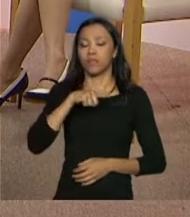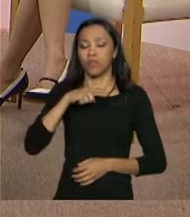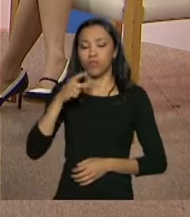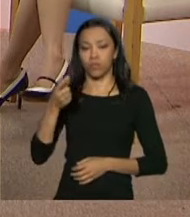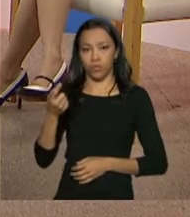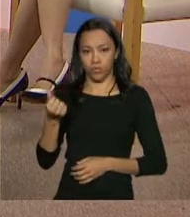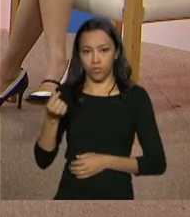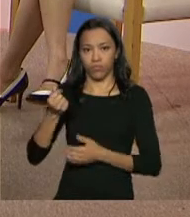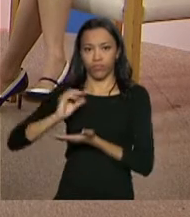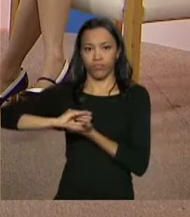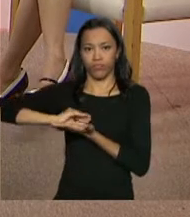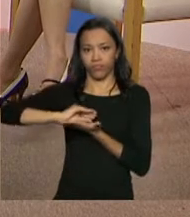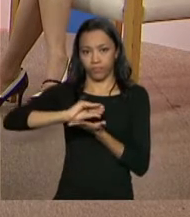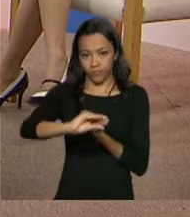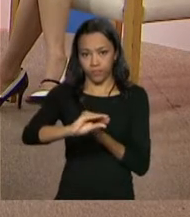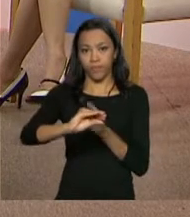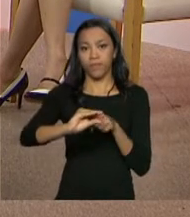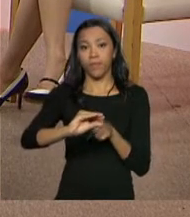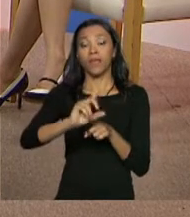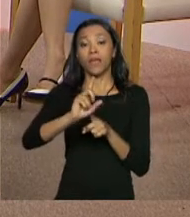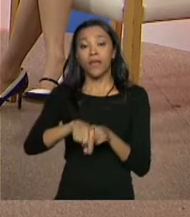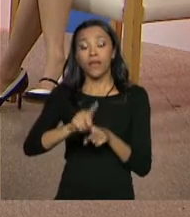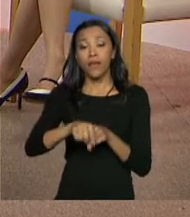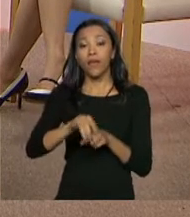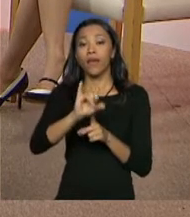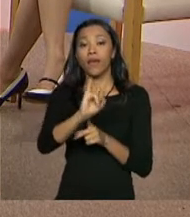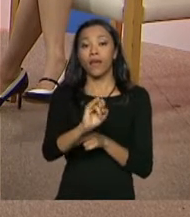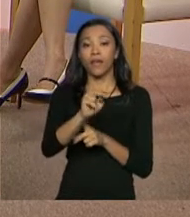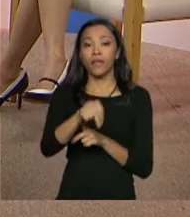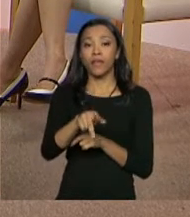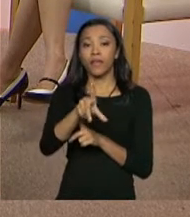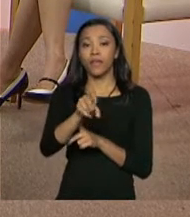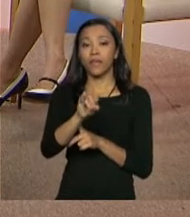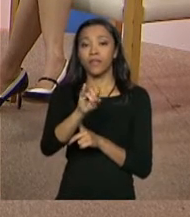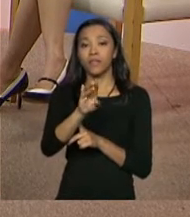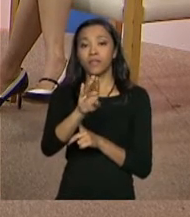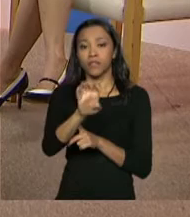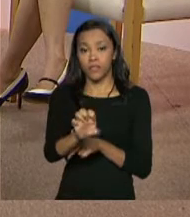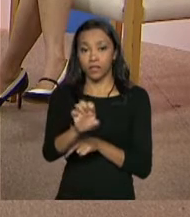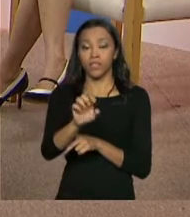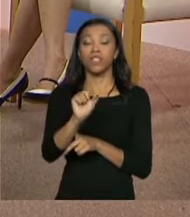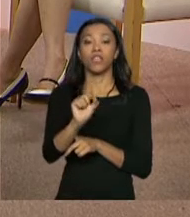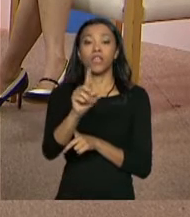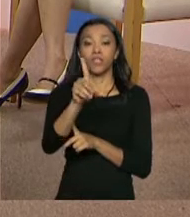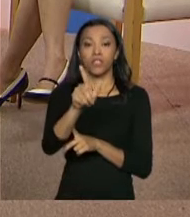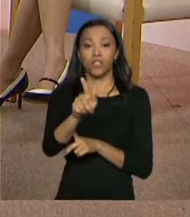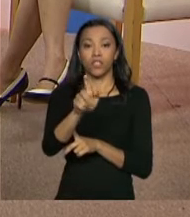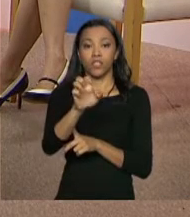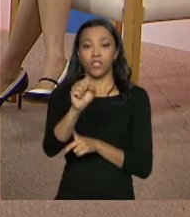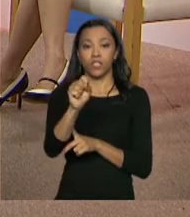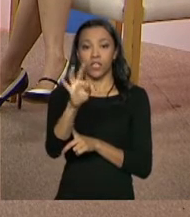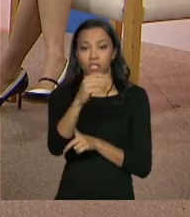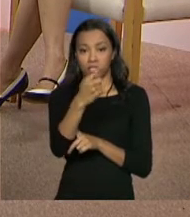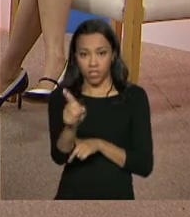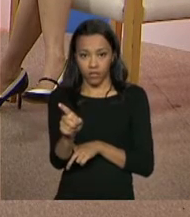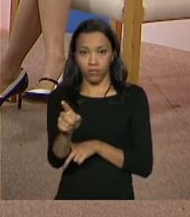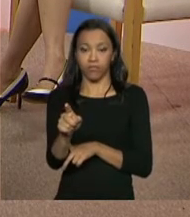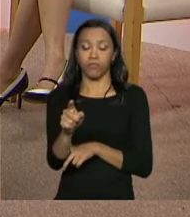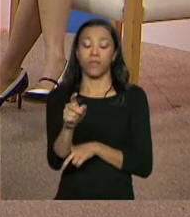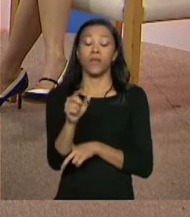orçamento que se chama Índice de Gestão Descentralizada. Dentro desse índice,